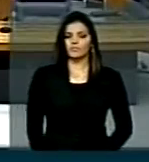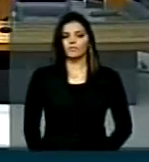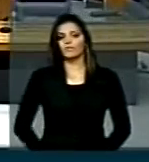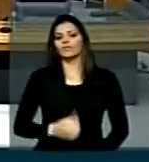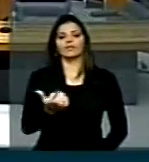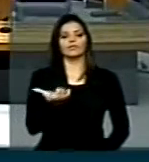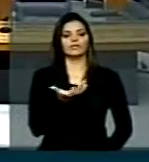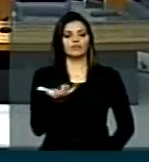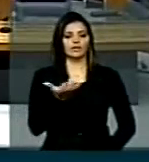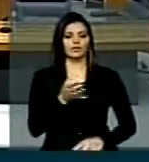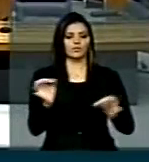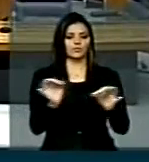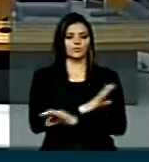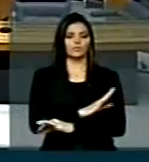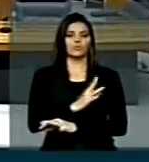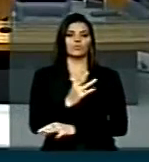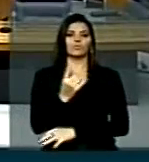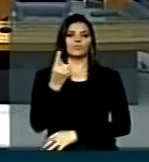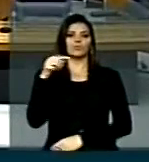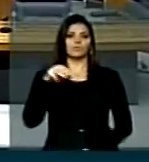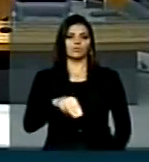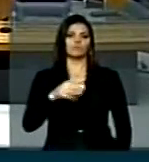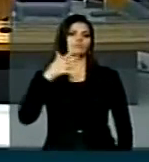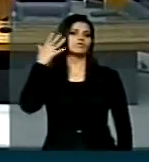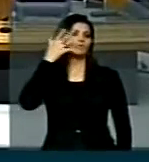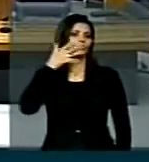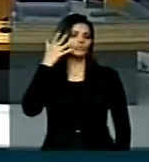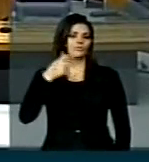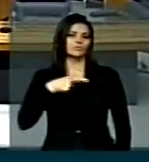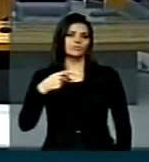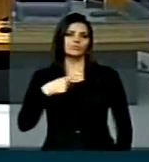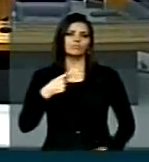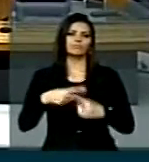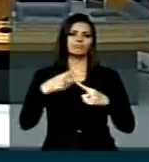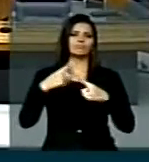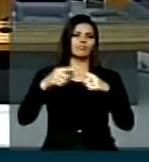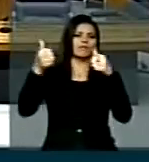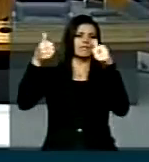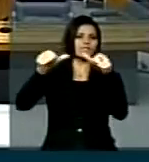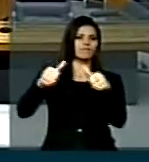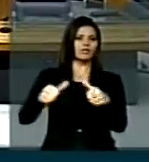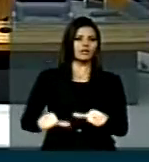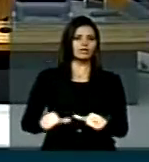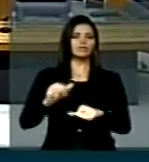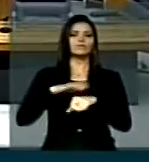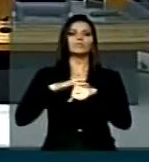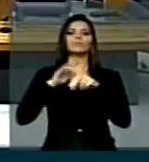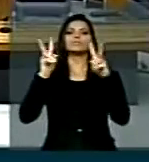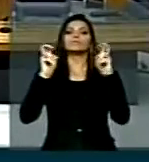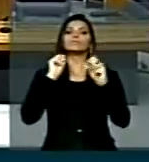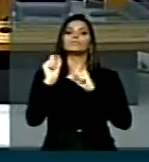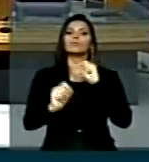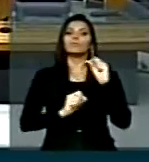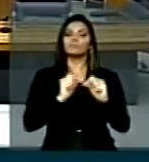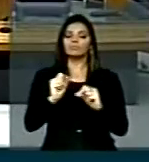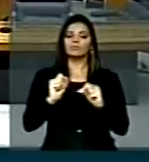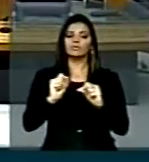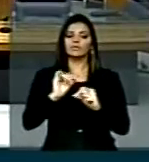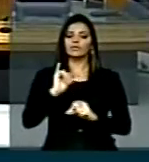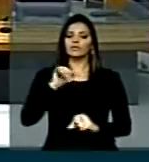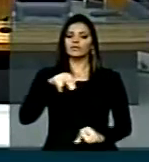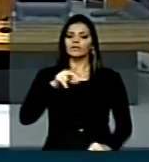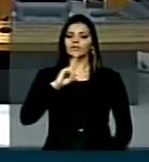gostaria de dar como lido o meu discurso que faz reflexões sobre o